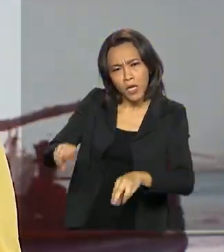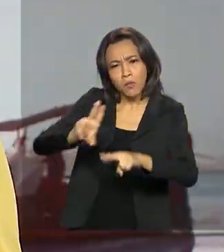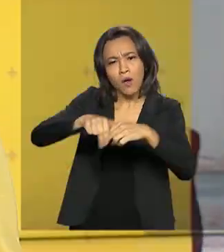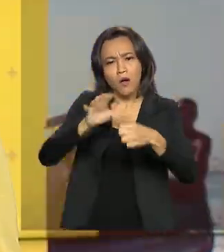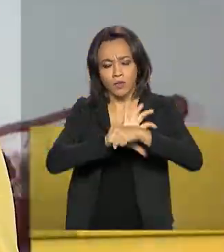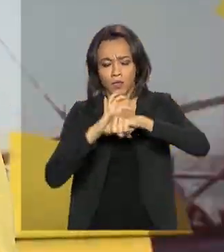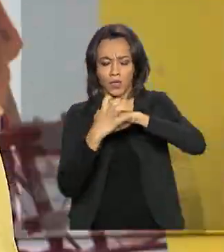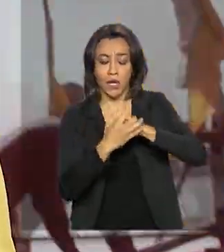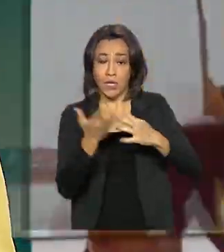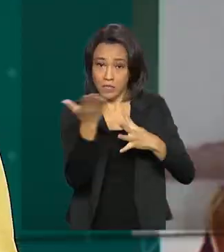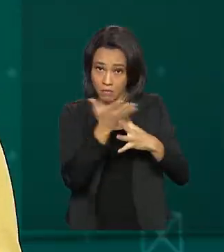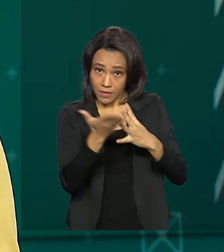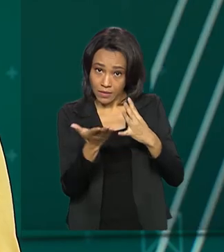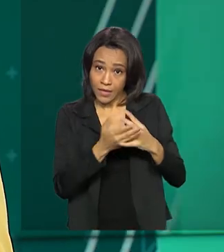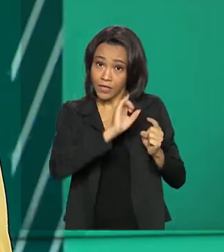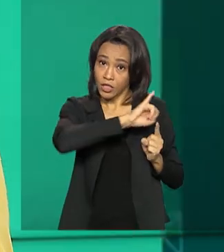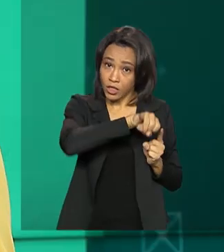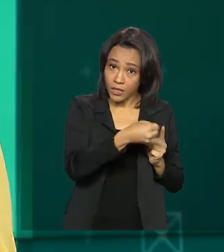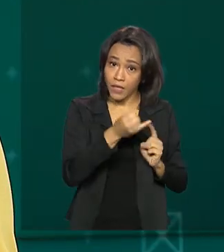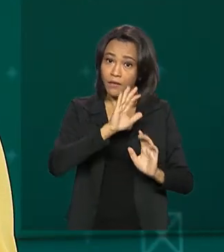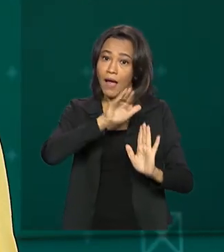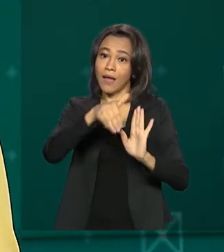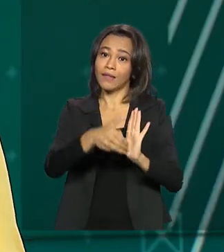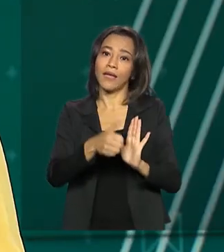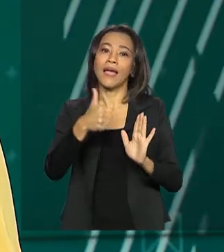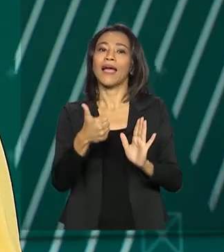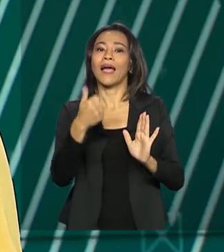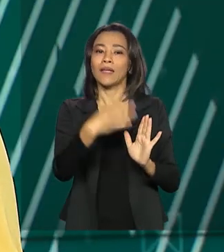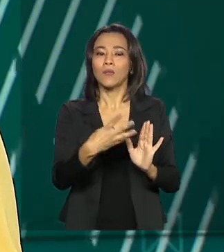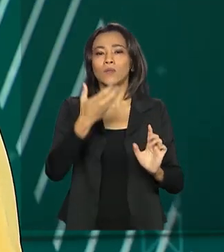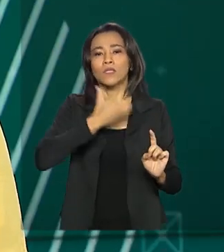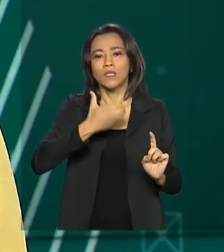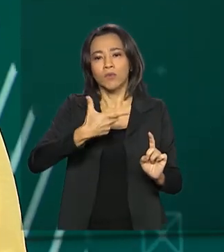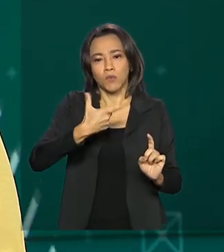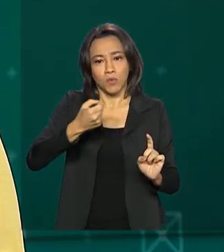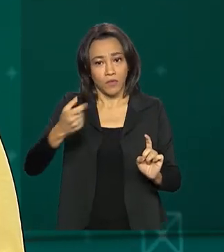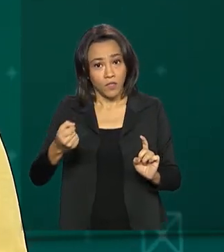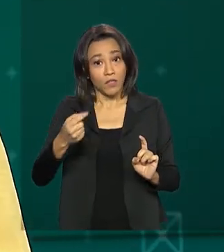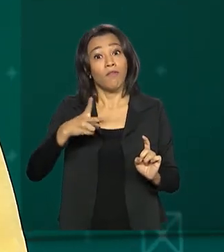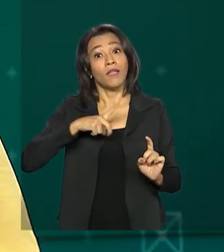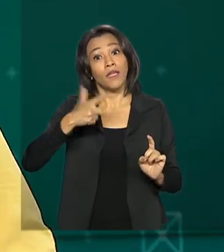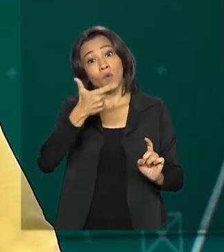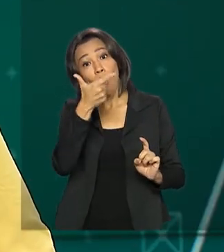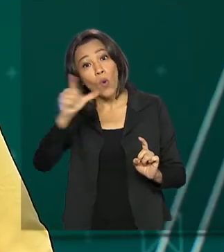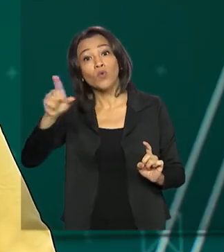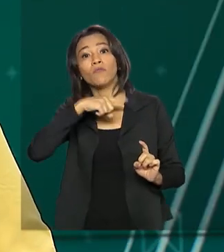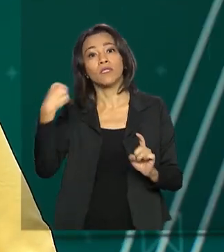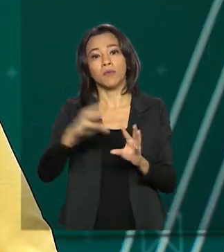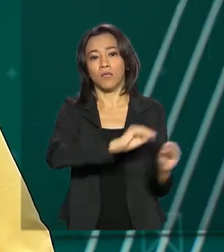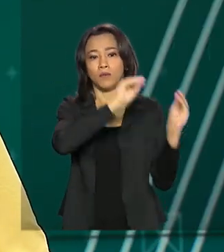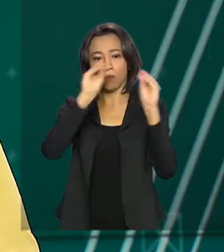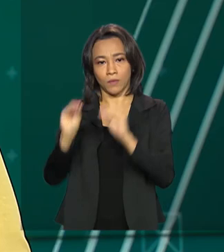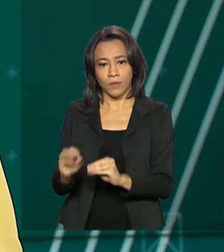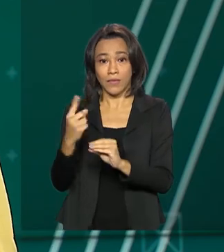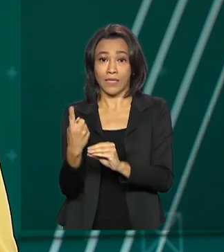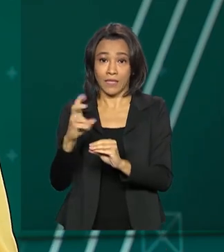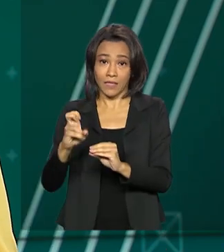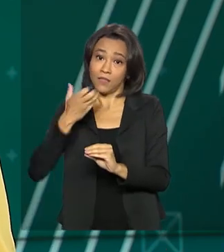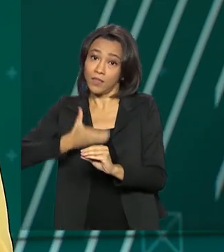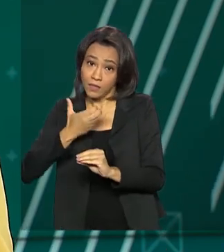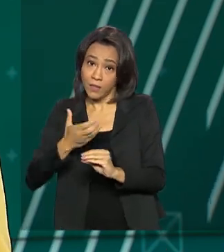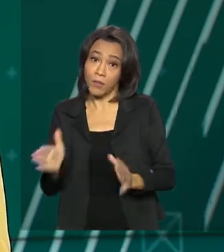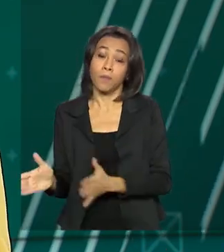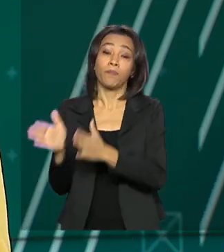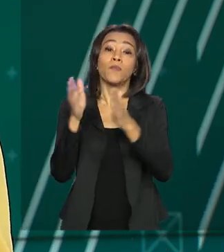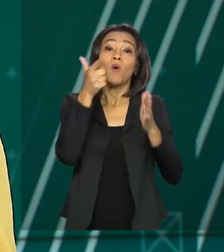as parcelas com data de janeiro a 14 de dezembro de 2020 terão um novo vencimento em 15 de dezembro. Já para os produtores